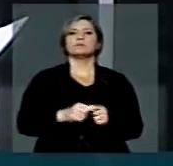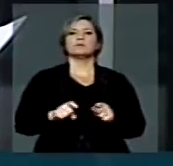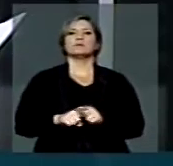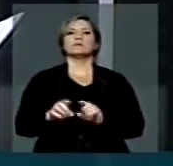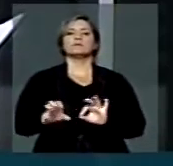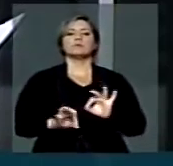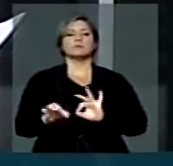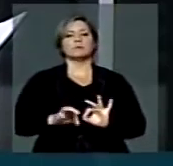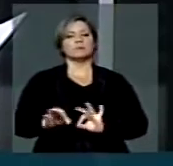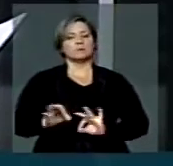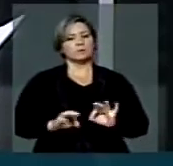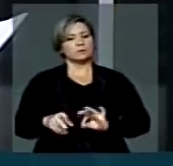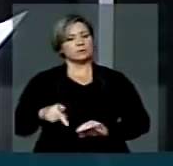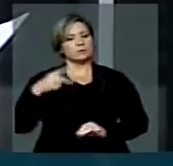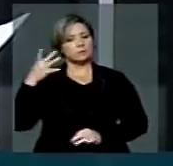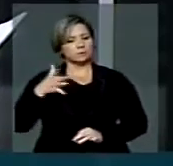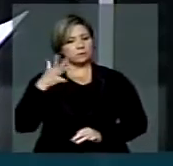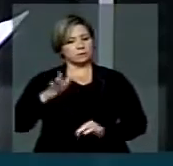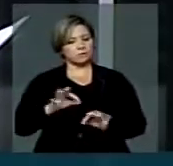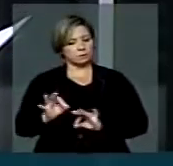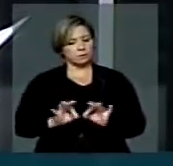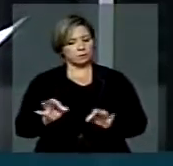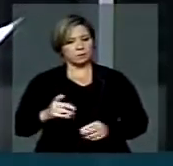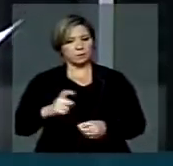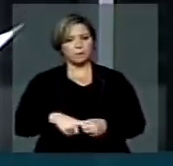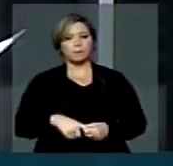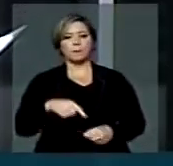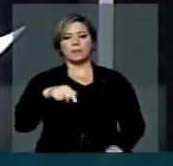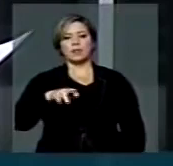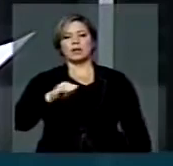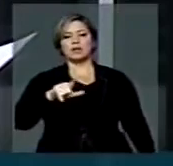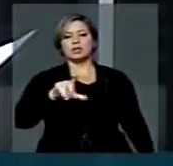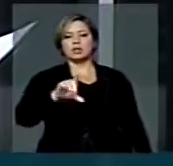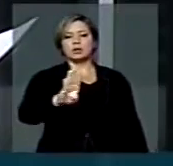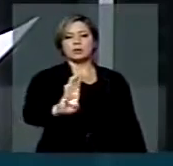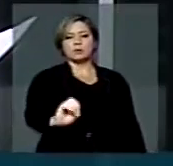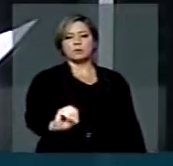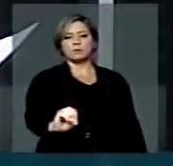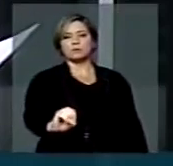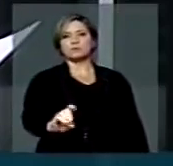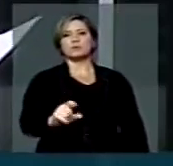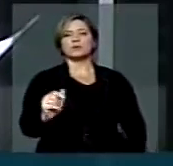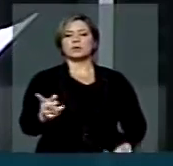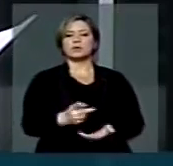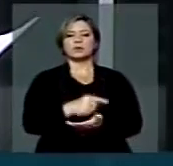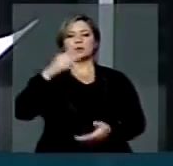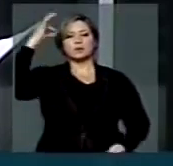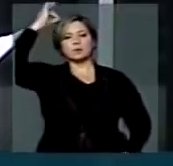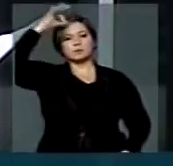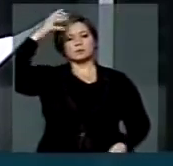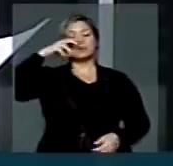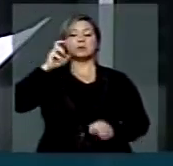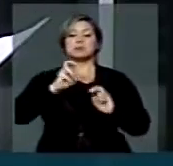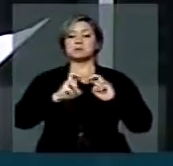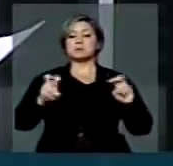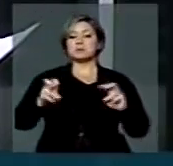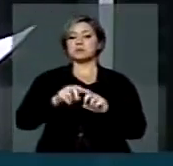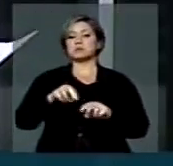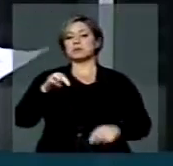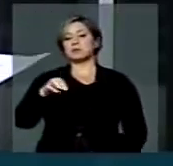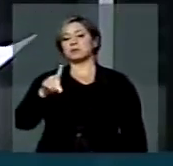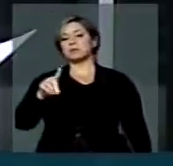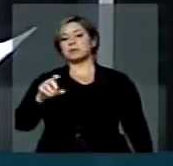Política de Regularização Quilombola. Lá no Espírito Santo, senta na mesa o